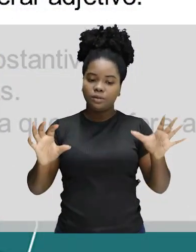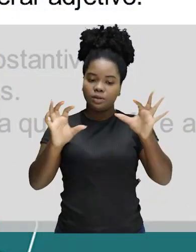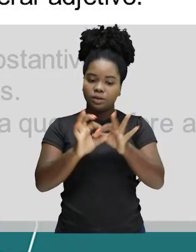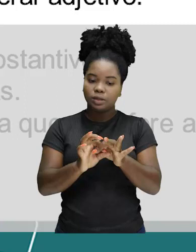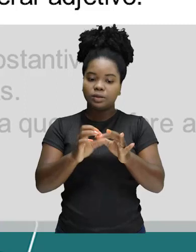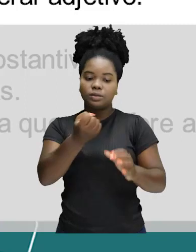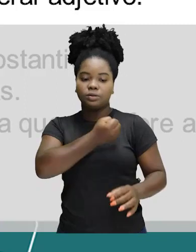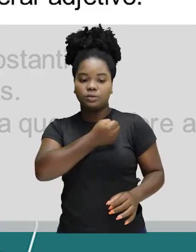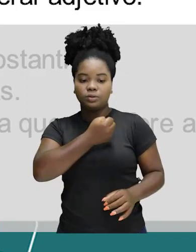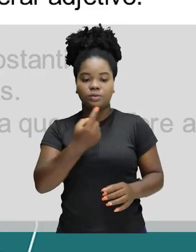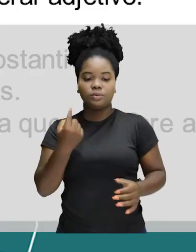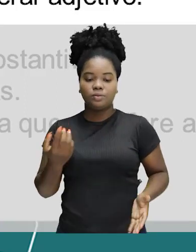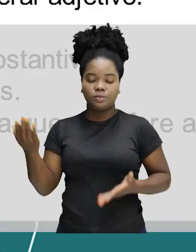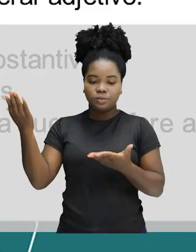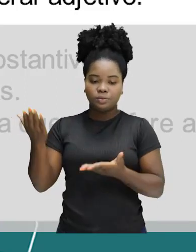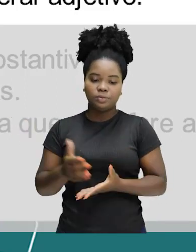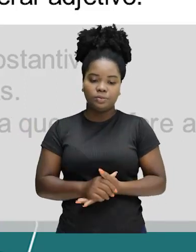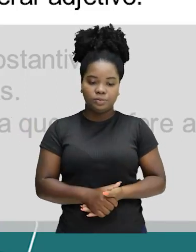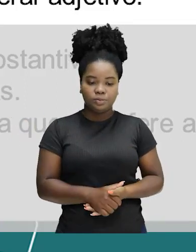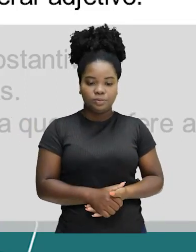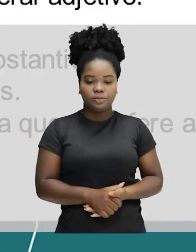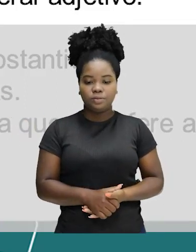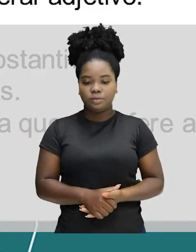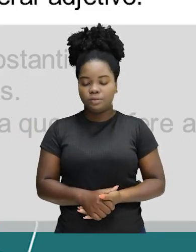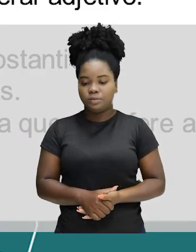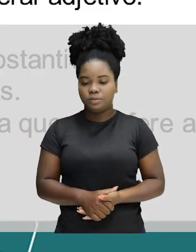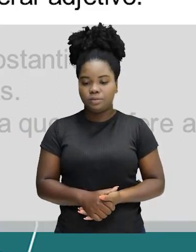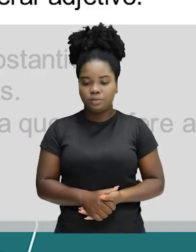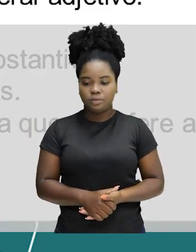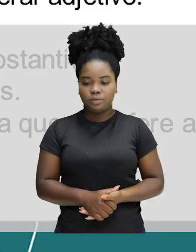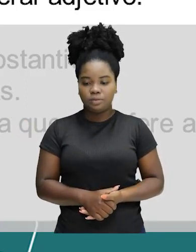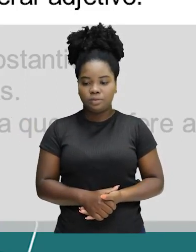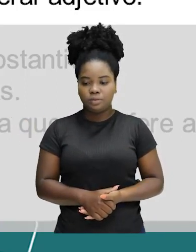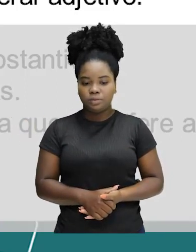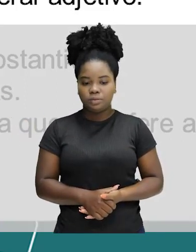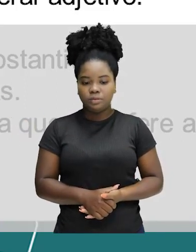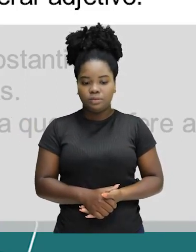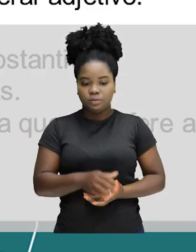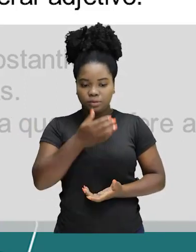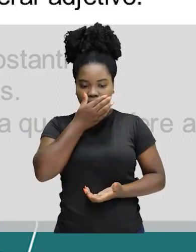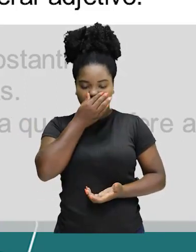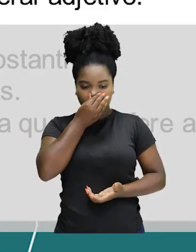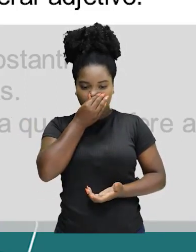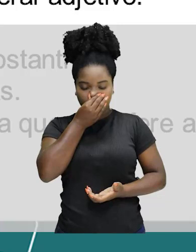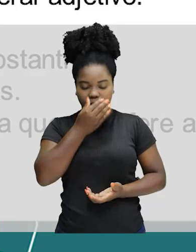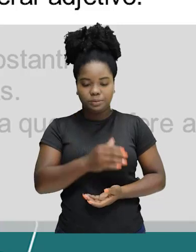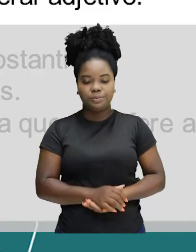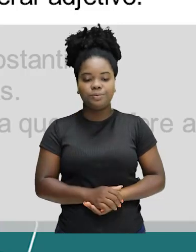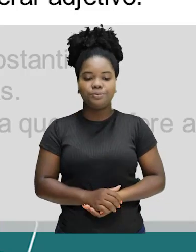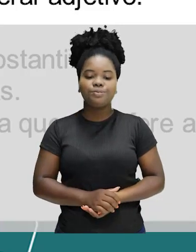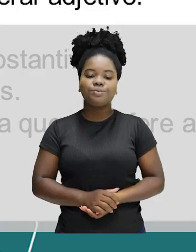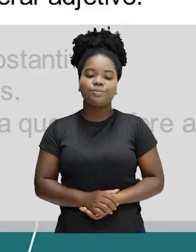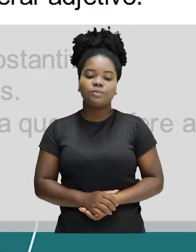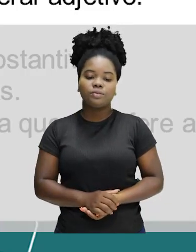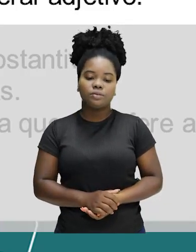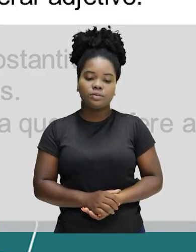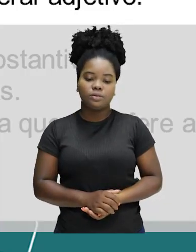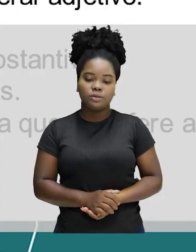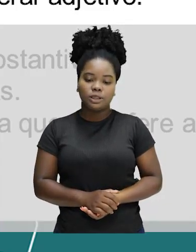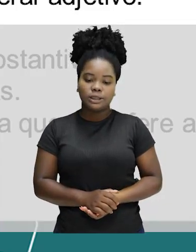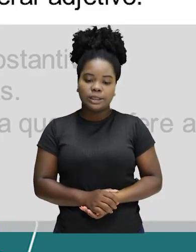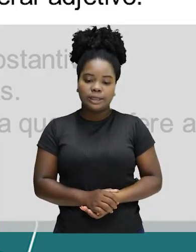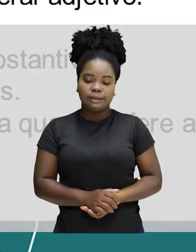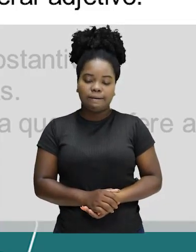do numeral. O numeral liga-se ao substantivo de duas maneiras. Acompanhando ou substituindo. Quando